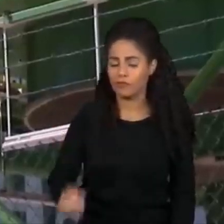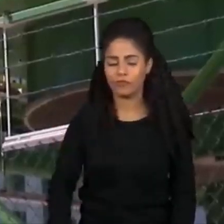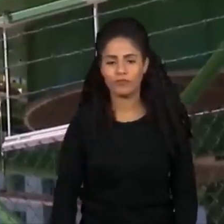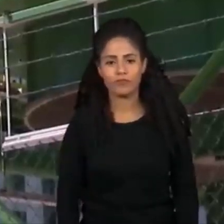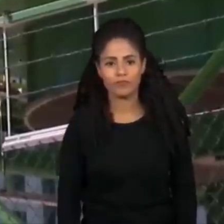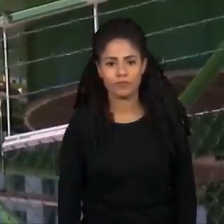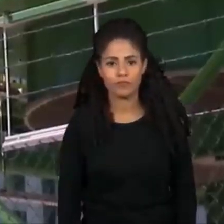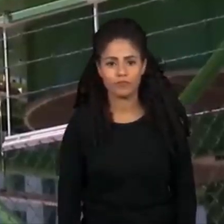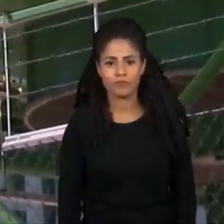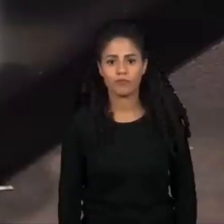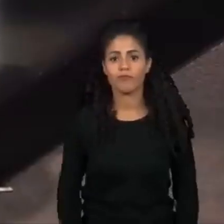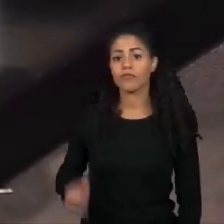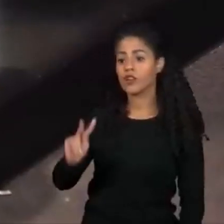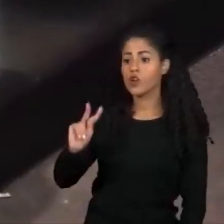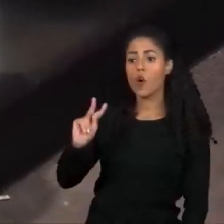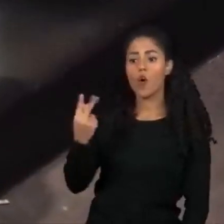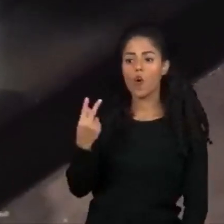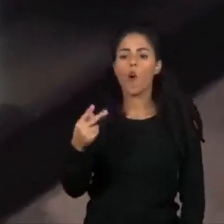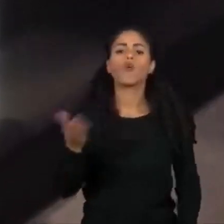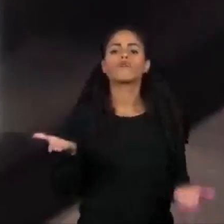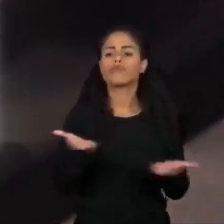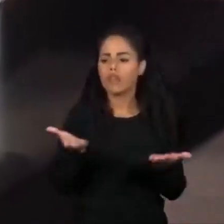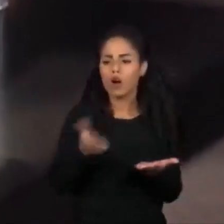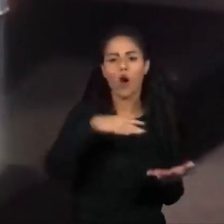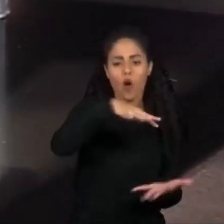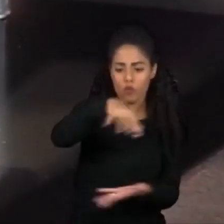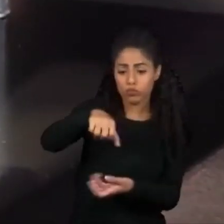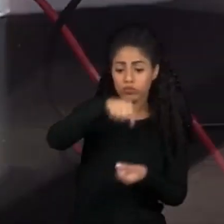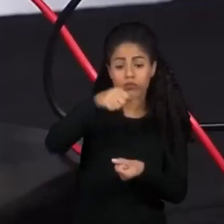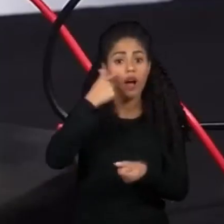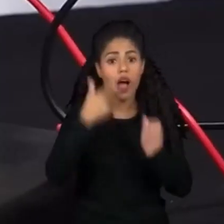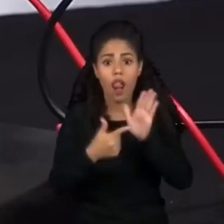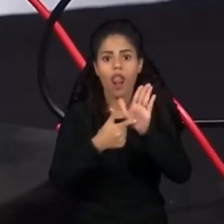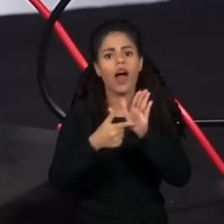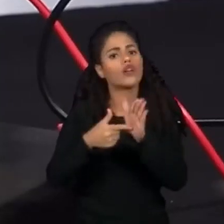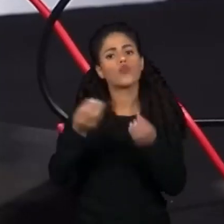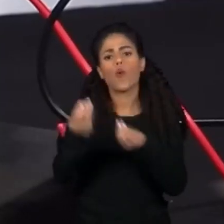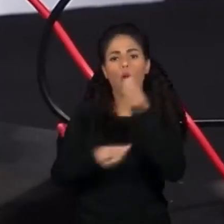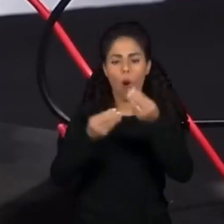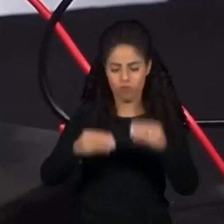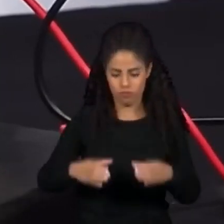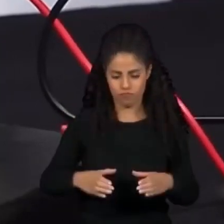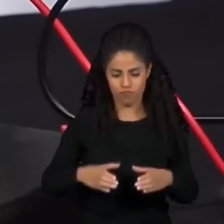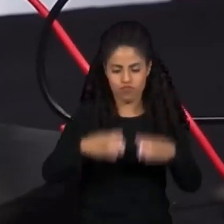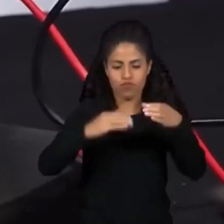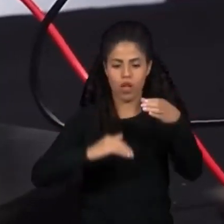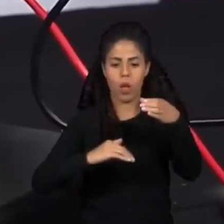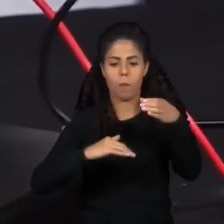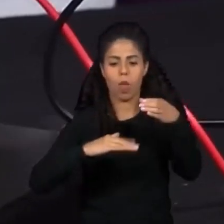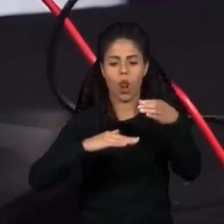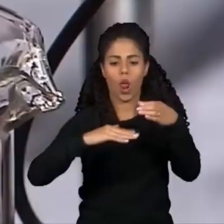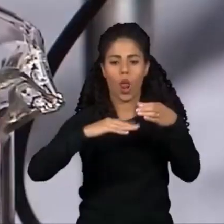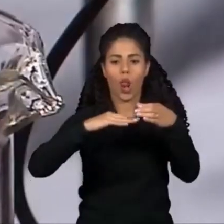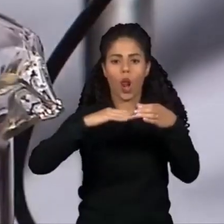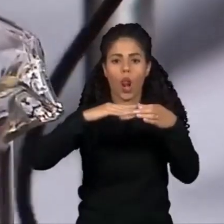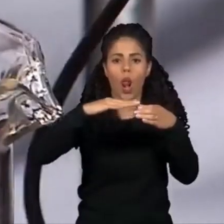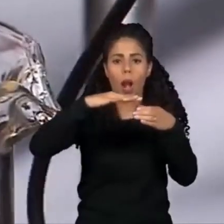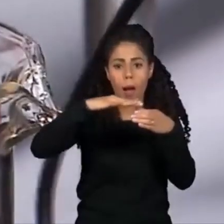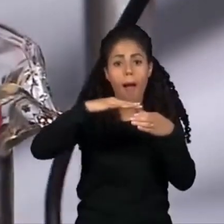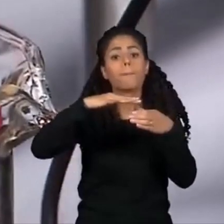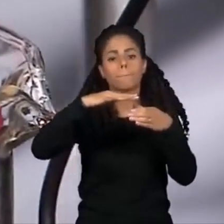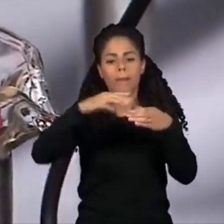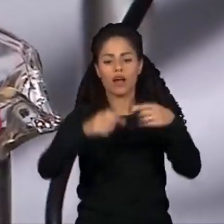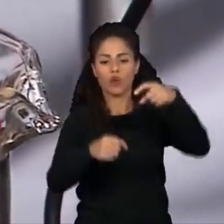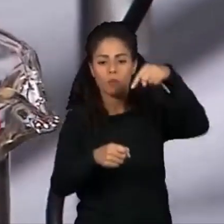O hidrogênio é obtido pela eletrólise da água, processo que consiste no uso de energia para quebrar as moléculas de